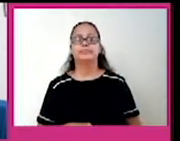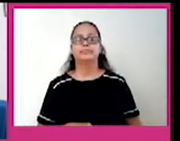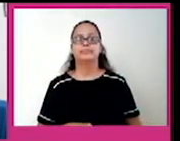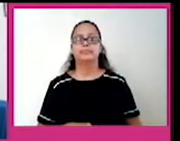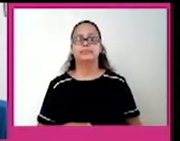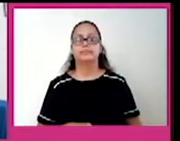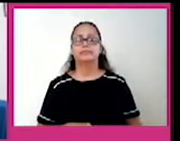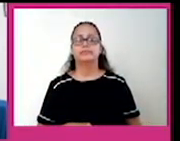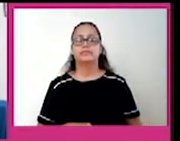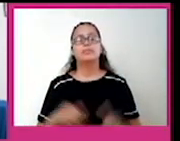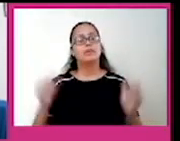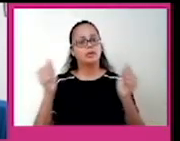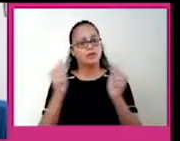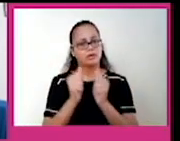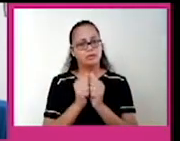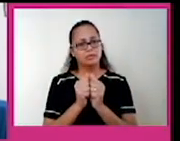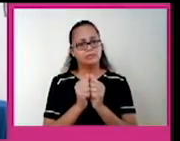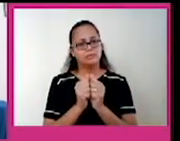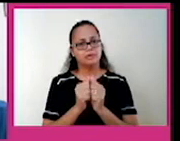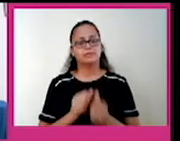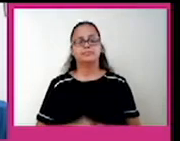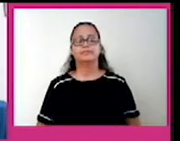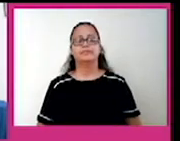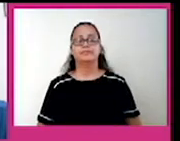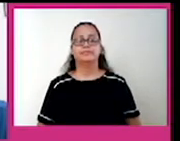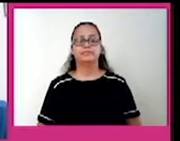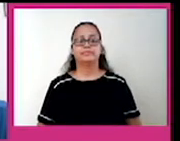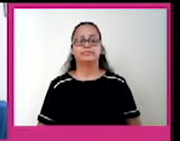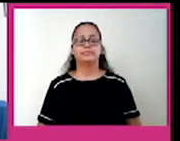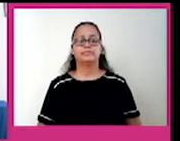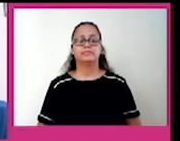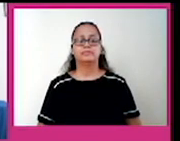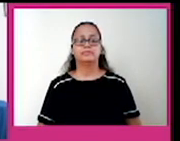costeira é essa parte mais próxima aqui, certo? Da costa oceânica. Beleza?